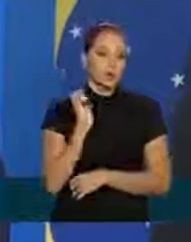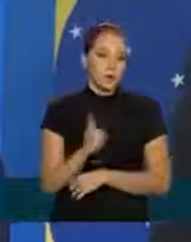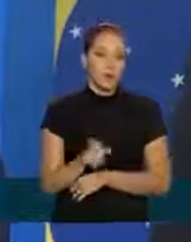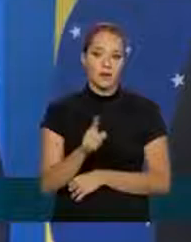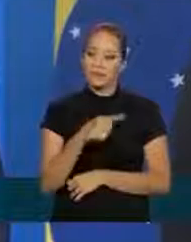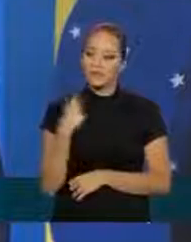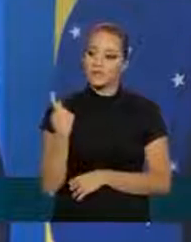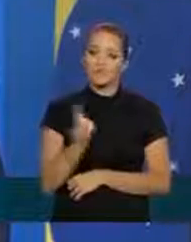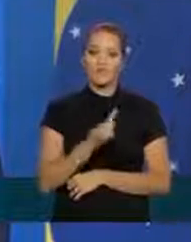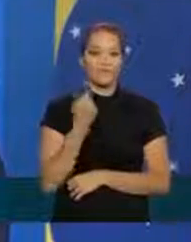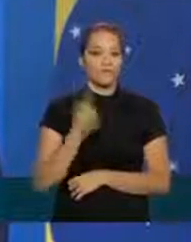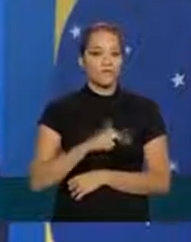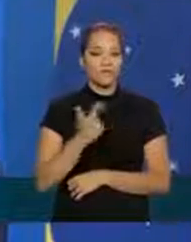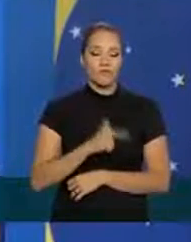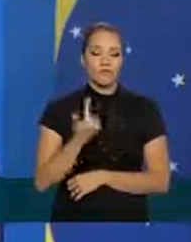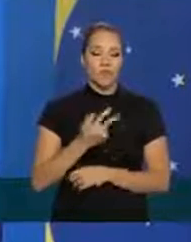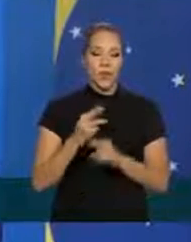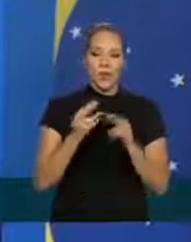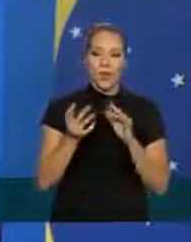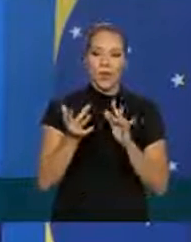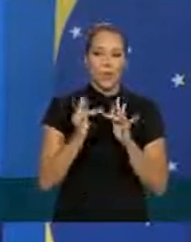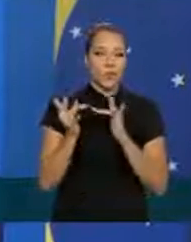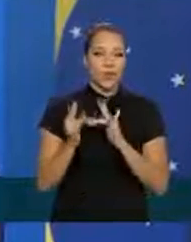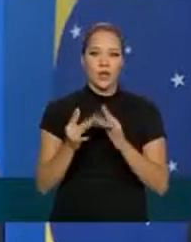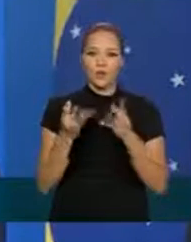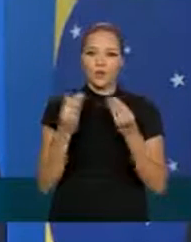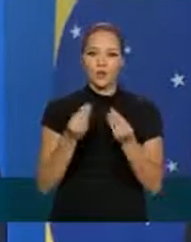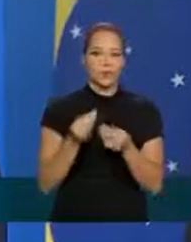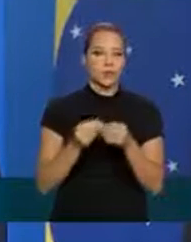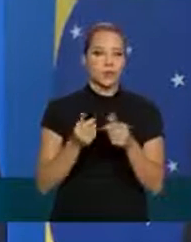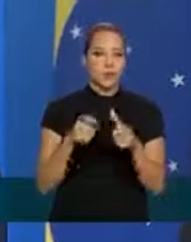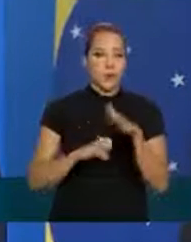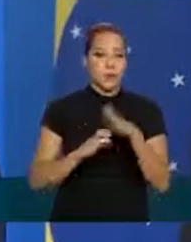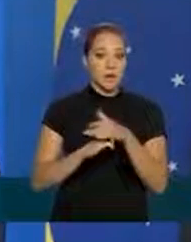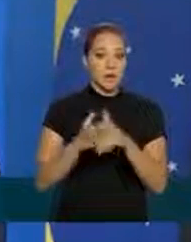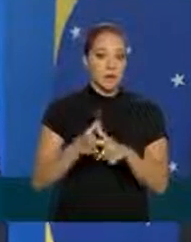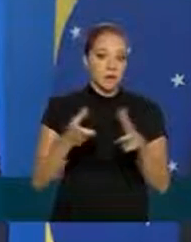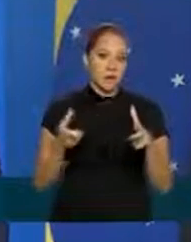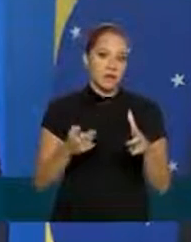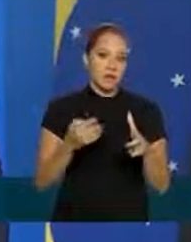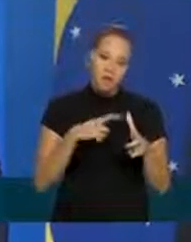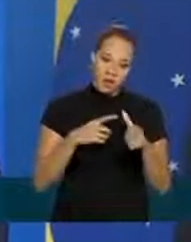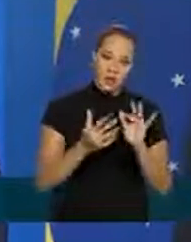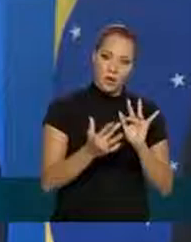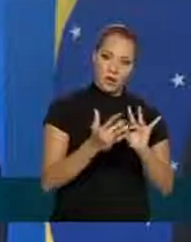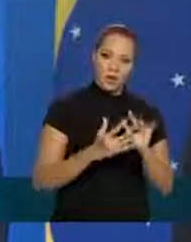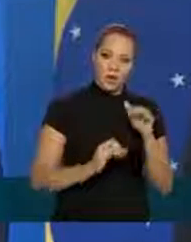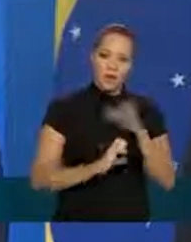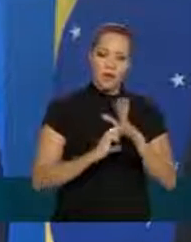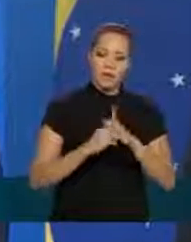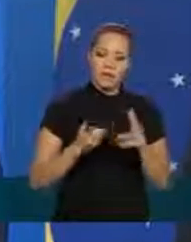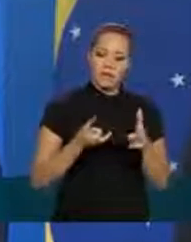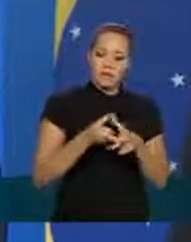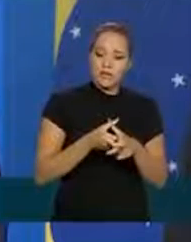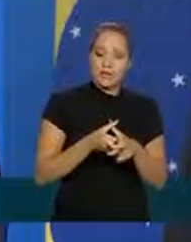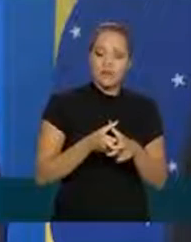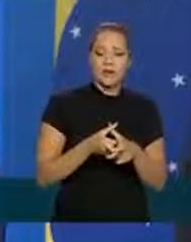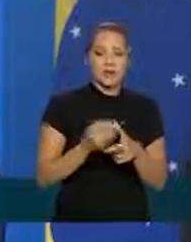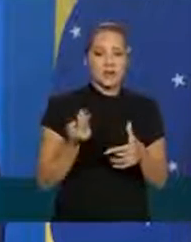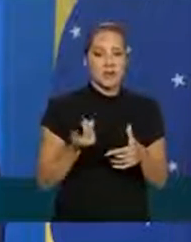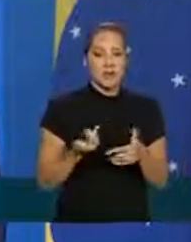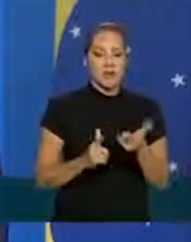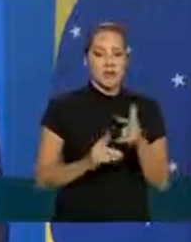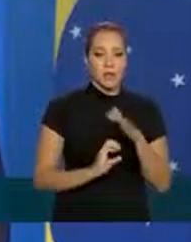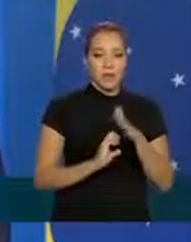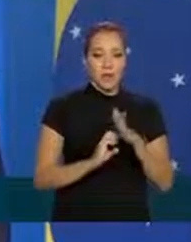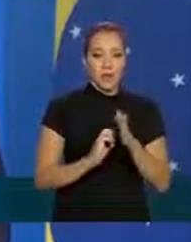nós não temos muita relação com grandes empresas e temos com as pequenas empresas com as empresas que a